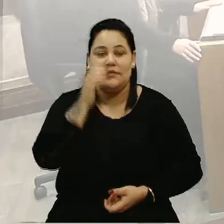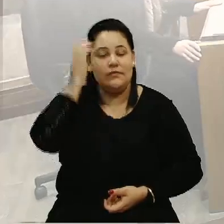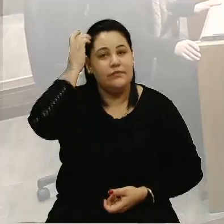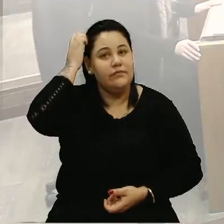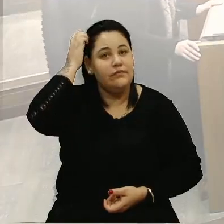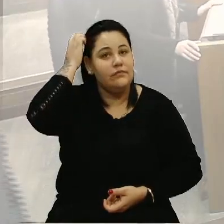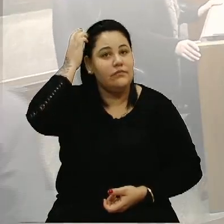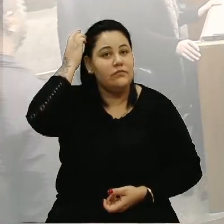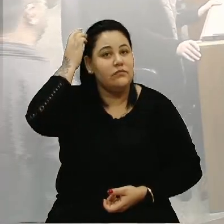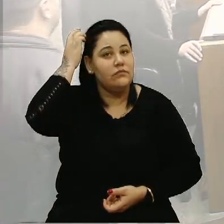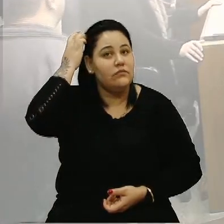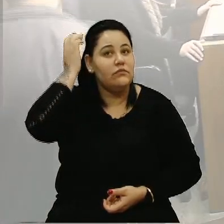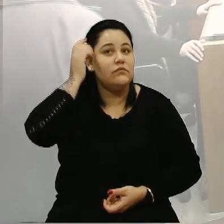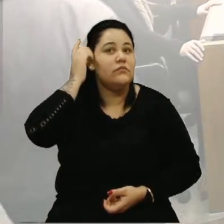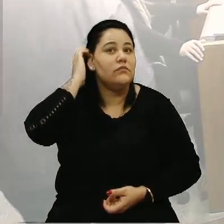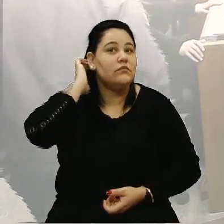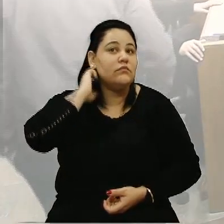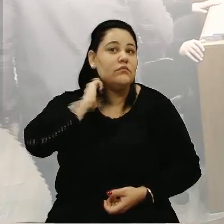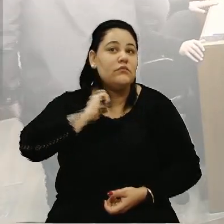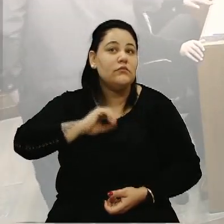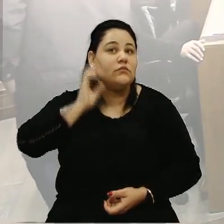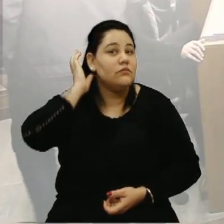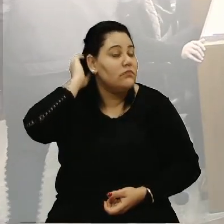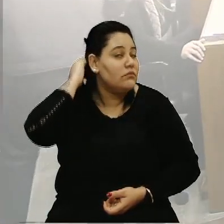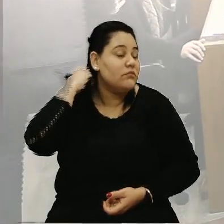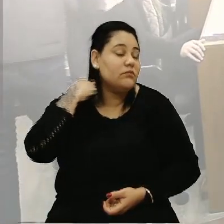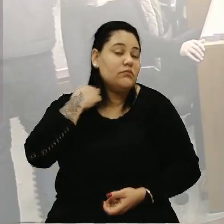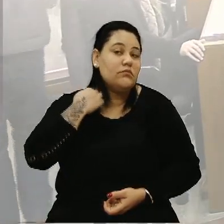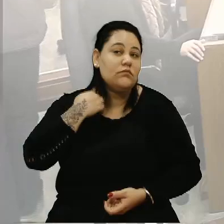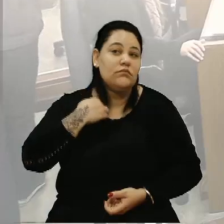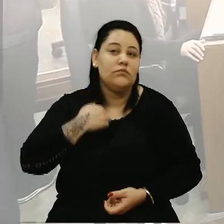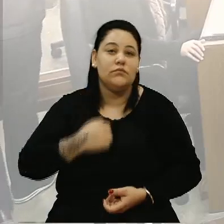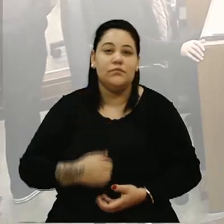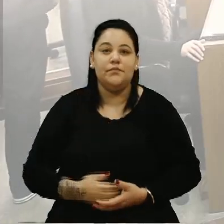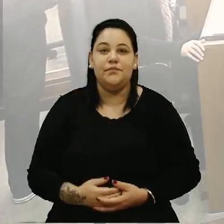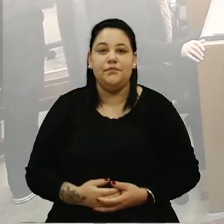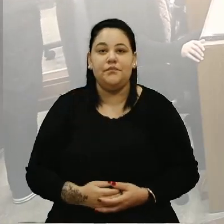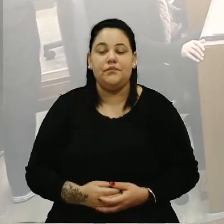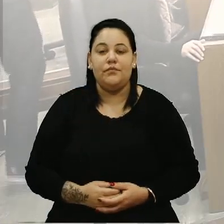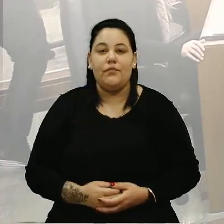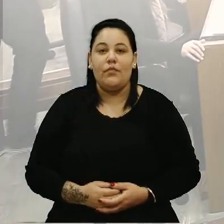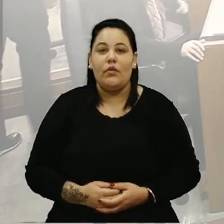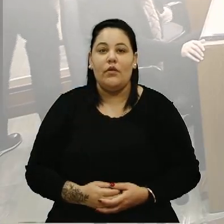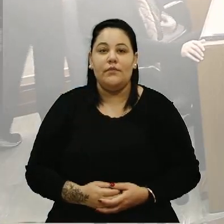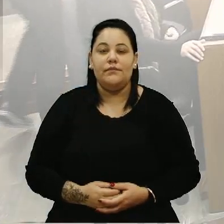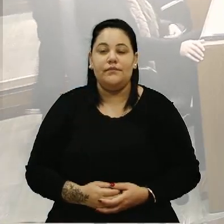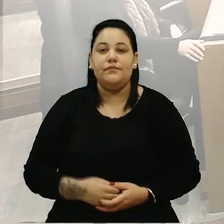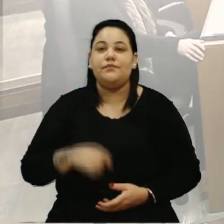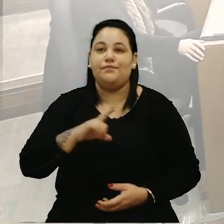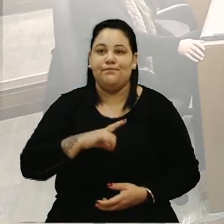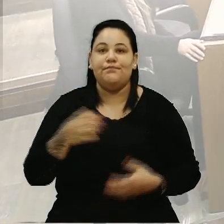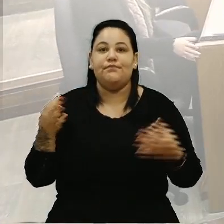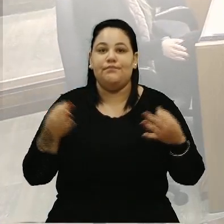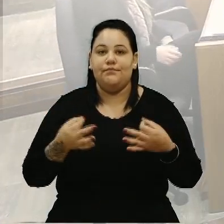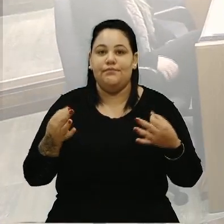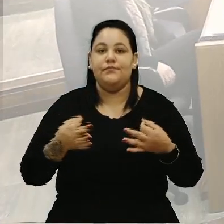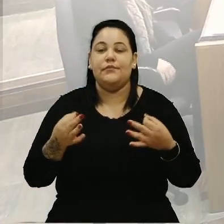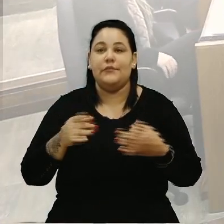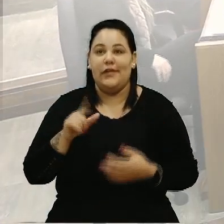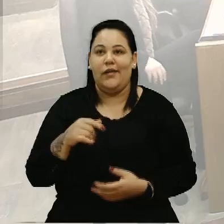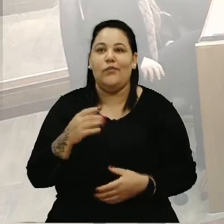A palavra, vereadora Tatiana Efrício. Bom, sem dúvida, esse é um projeto importante que traz